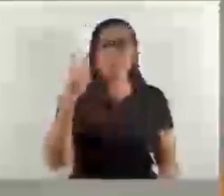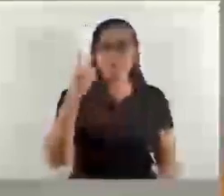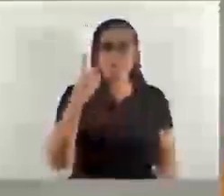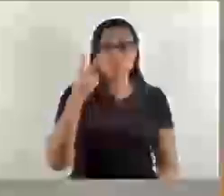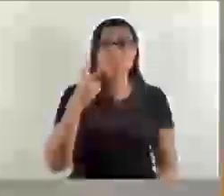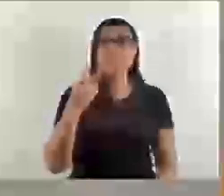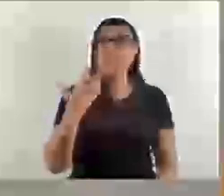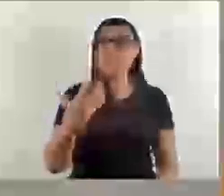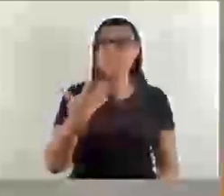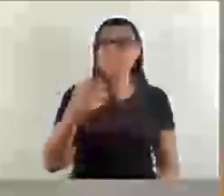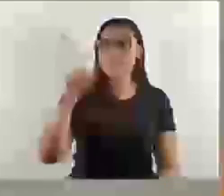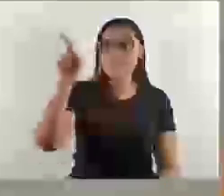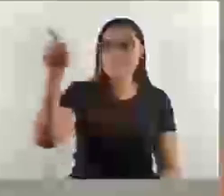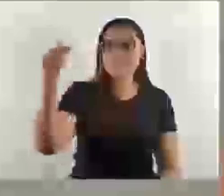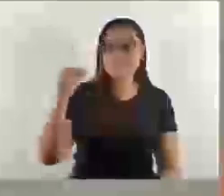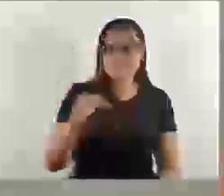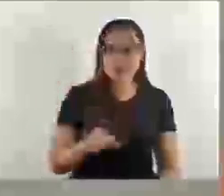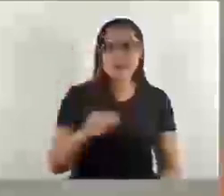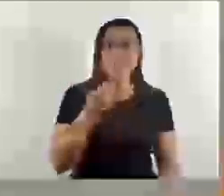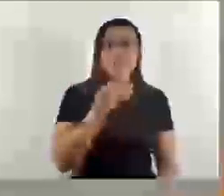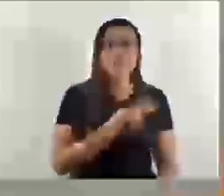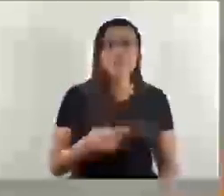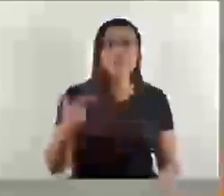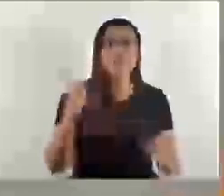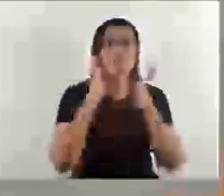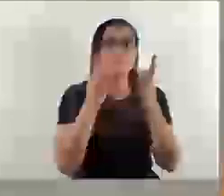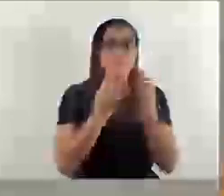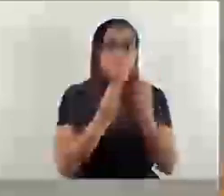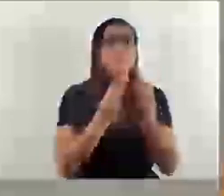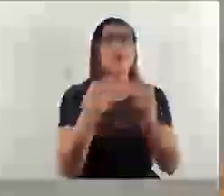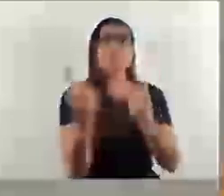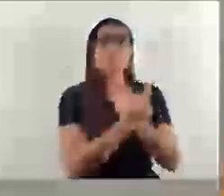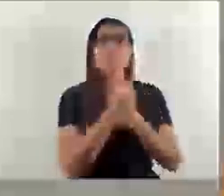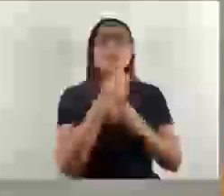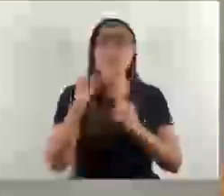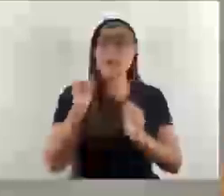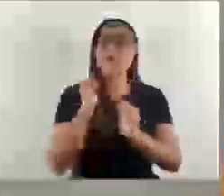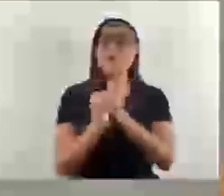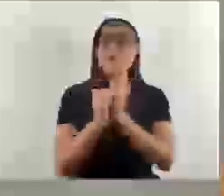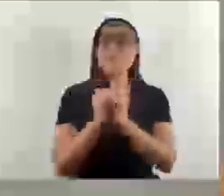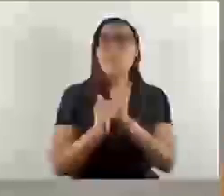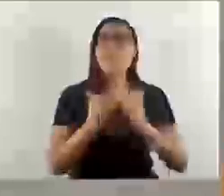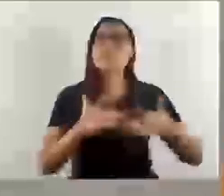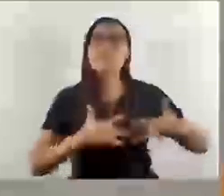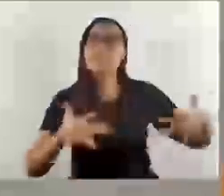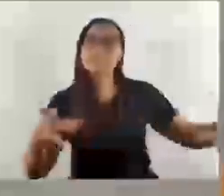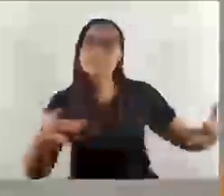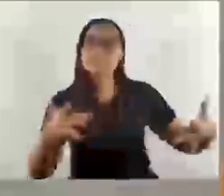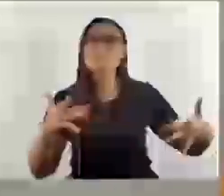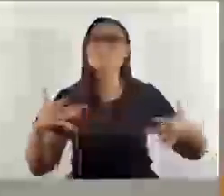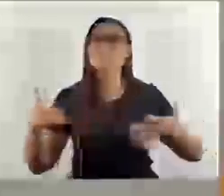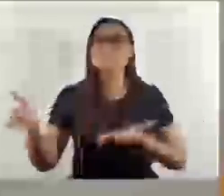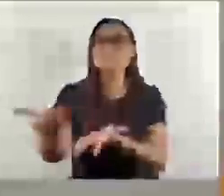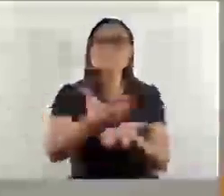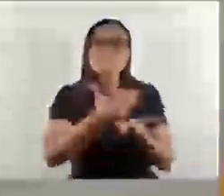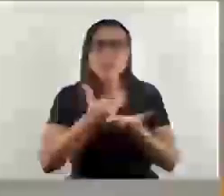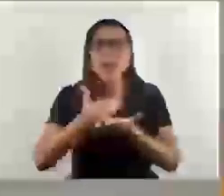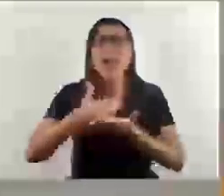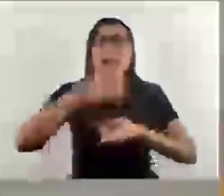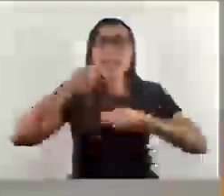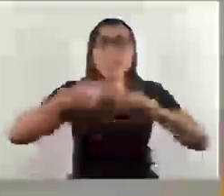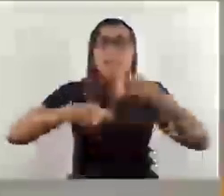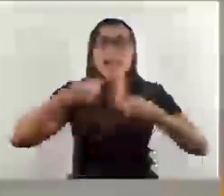para cá visitar a família, e a gente vai fazer um futebol solidário lá para arrecadação de alimentos, e toda